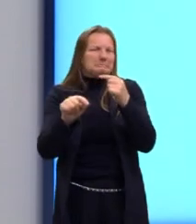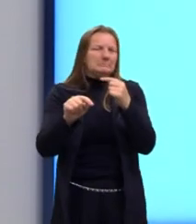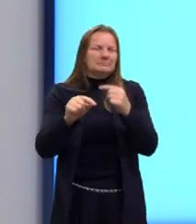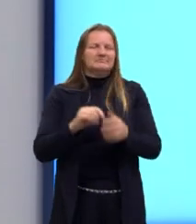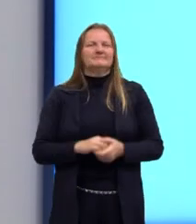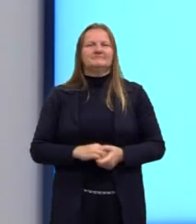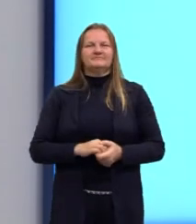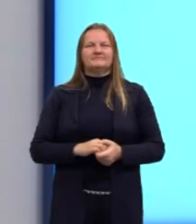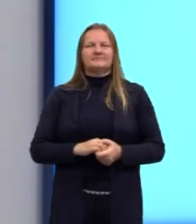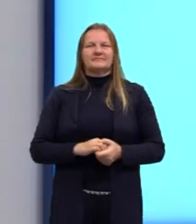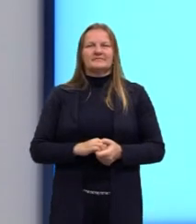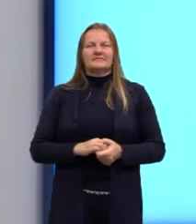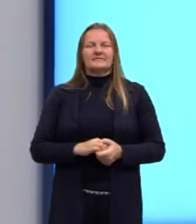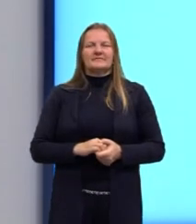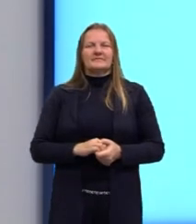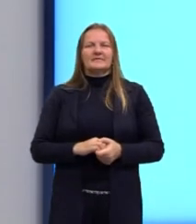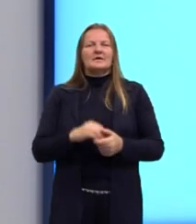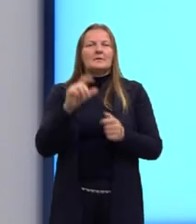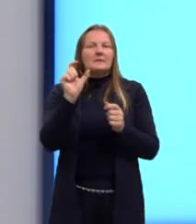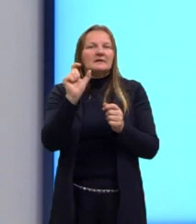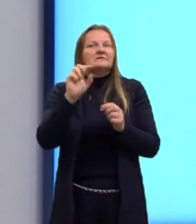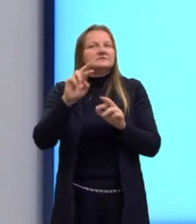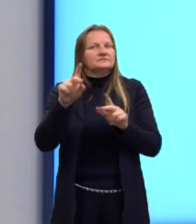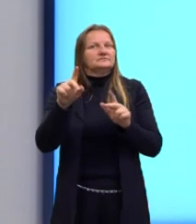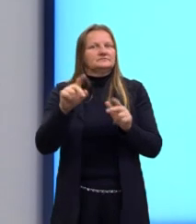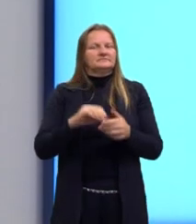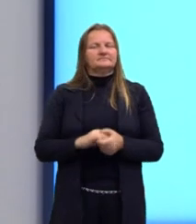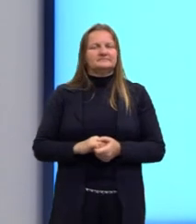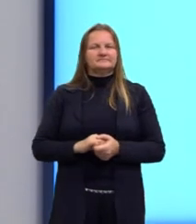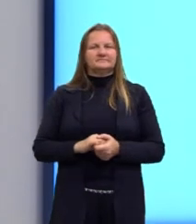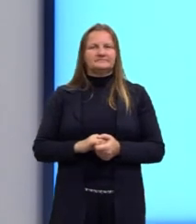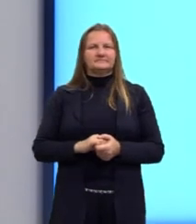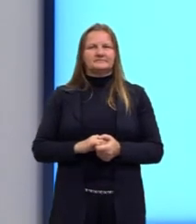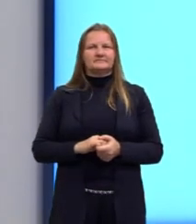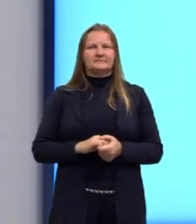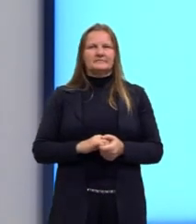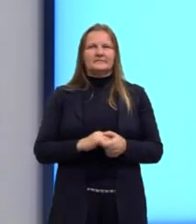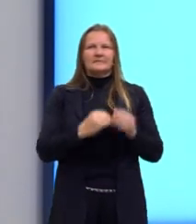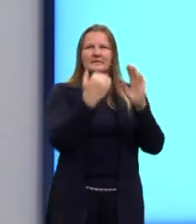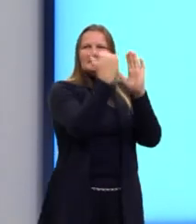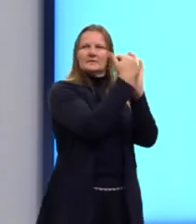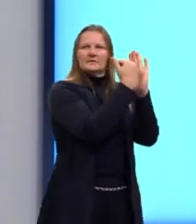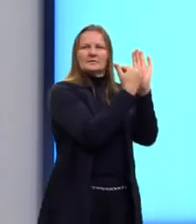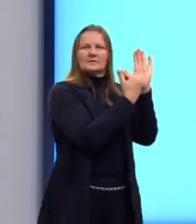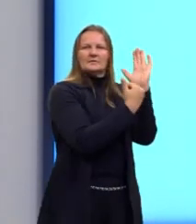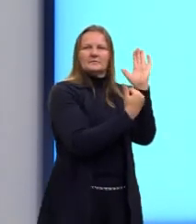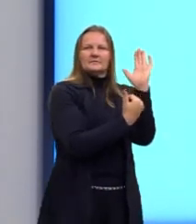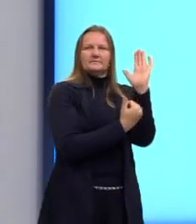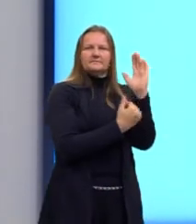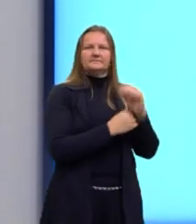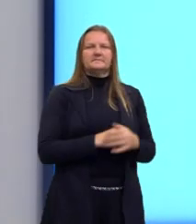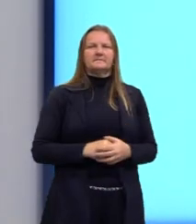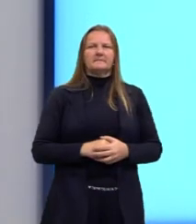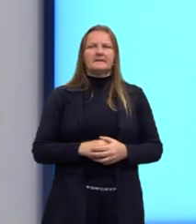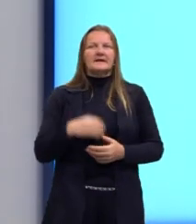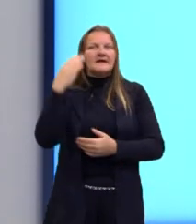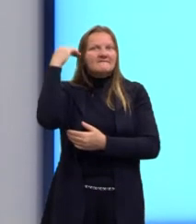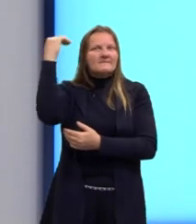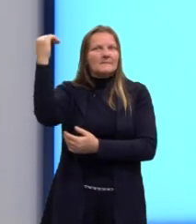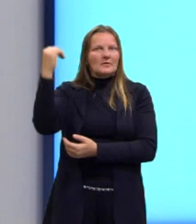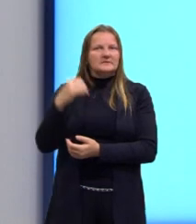usamos nomenclaturas um pouquinho diferentes, ok? Como contraste ou como as famosas